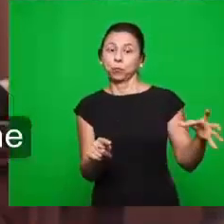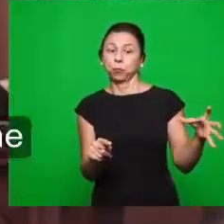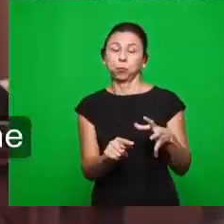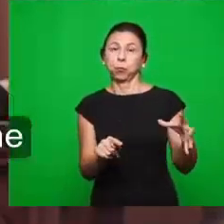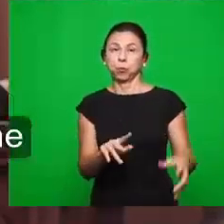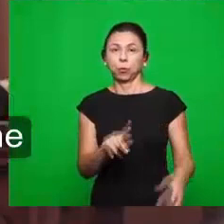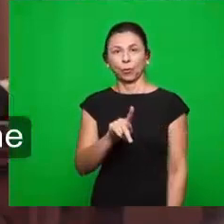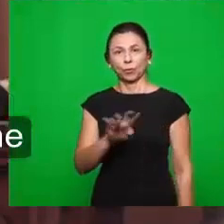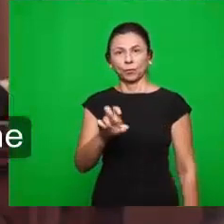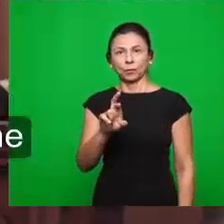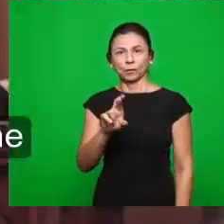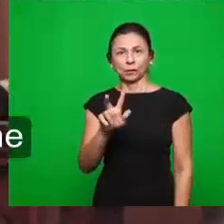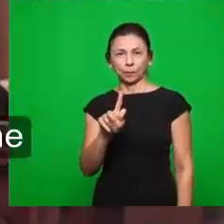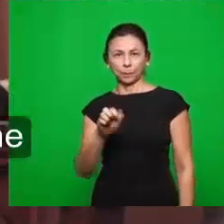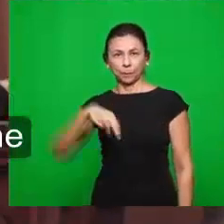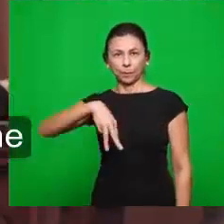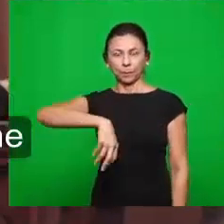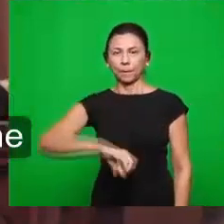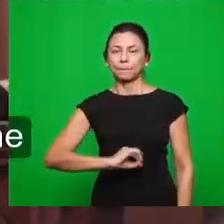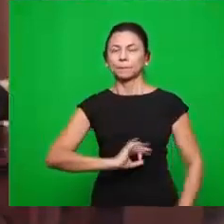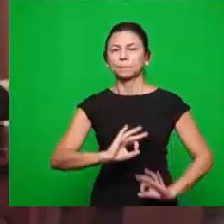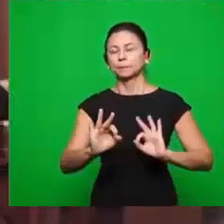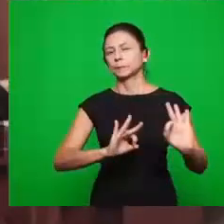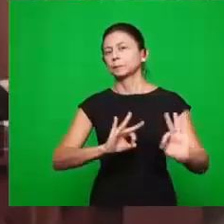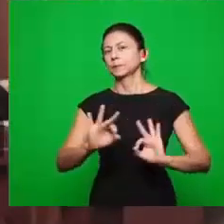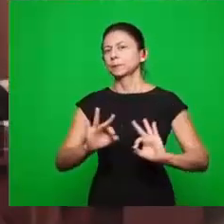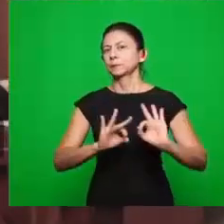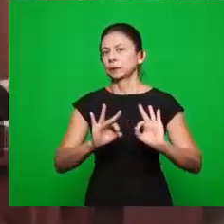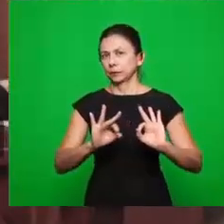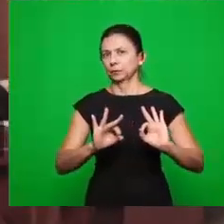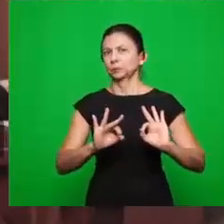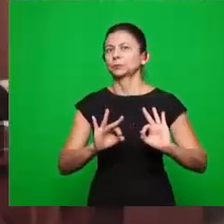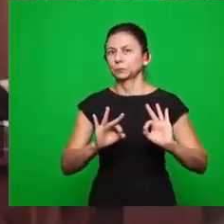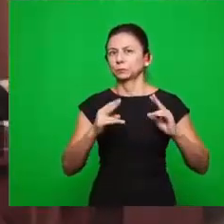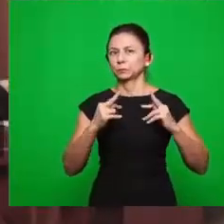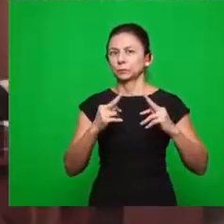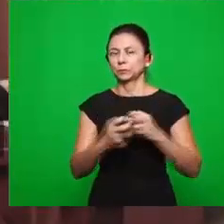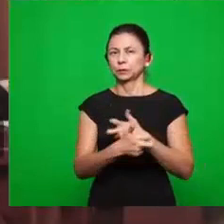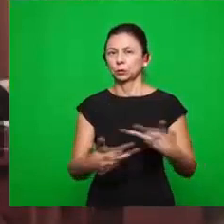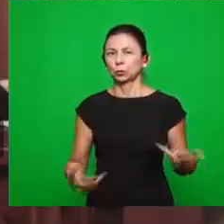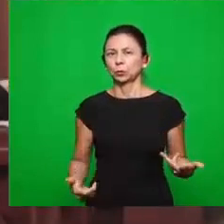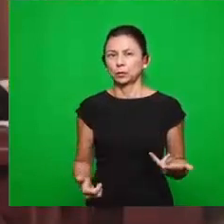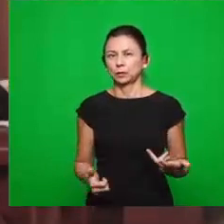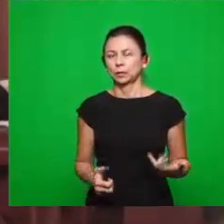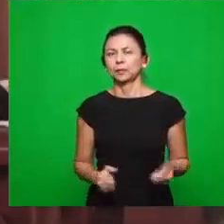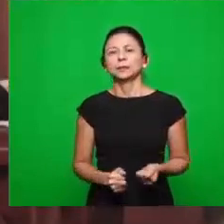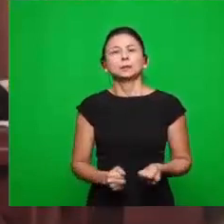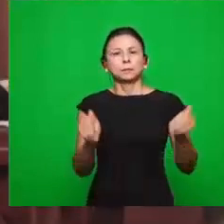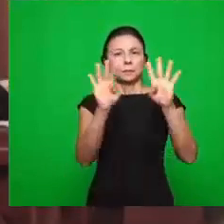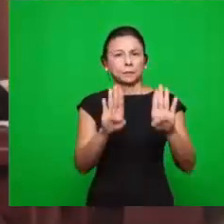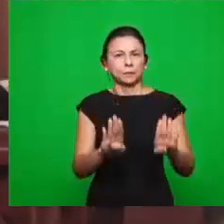o inimigo, o adversário, preparou, todas as figuras da carne, de Balaão, de Balaque.